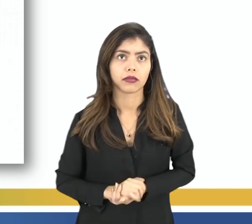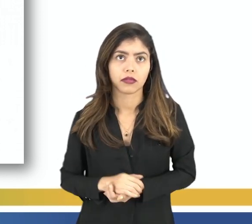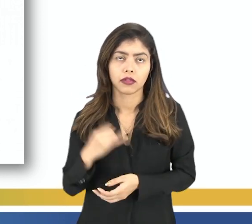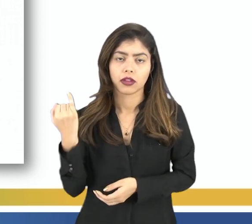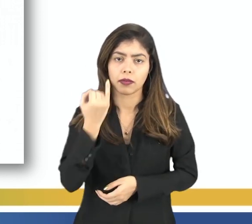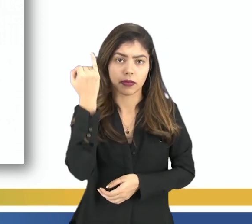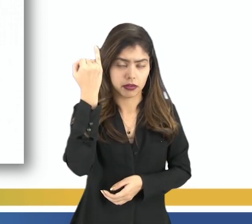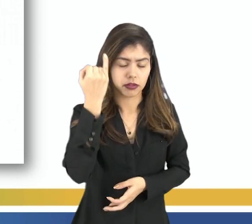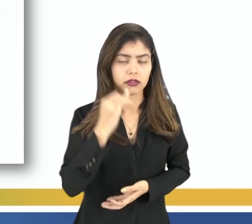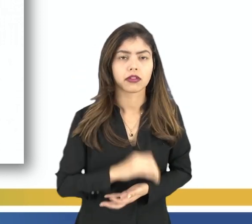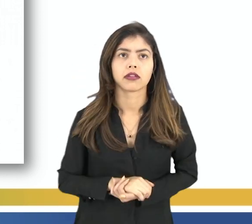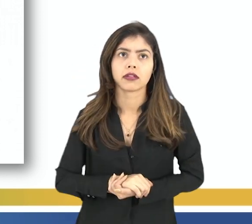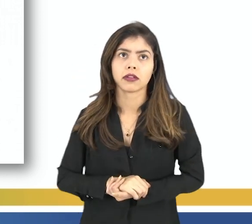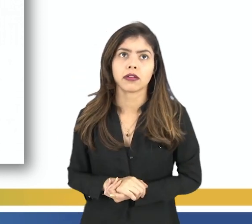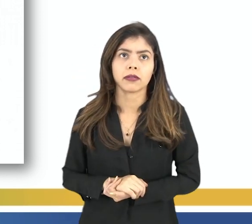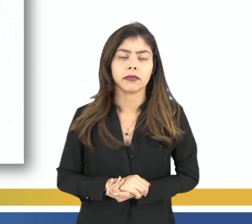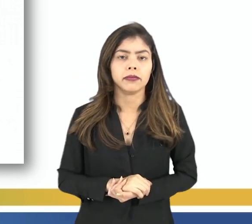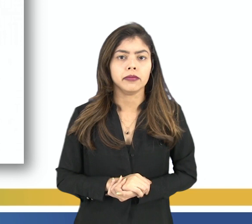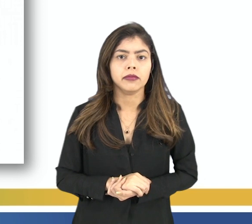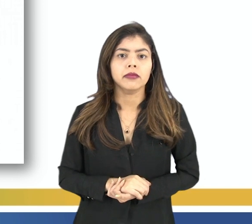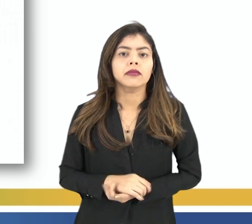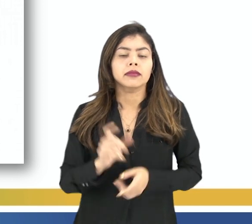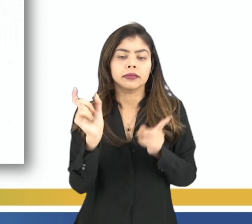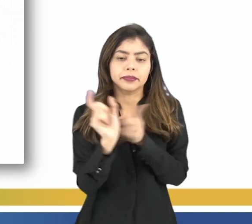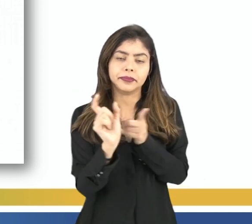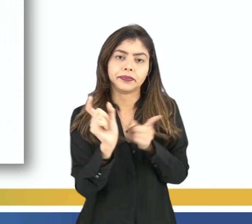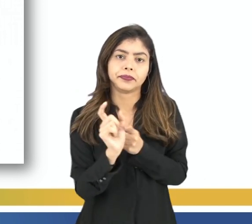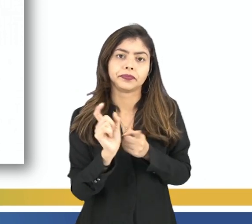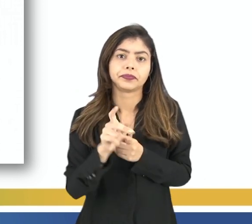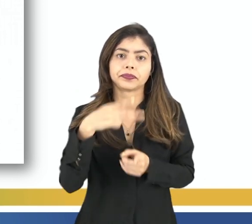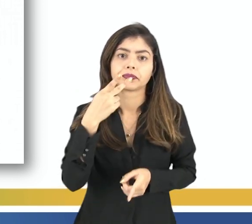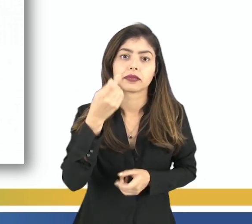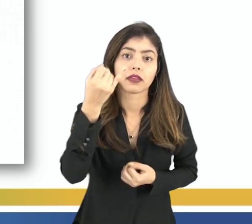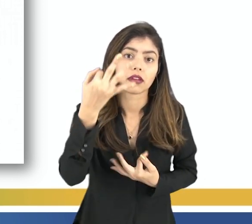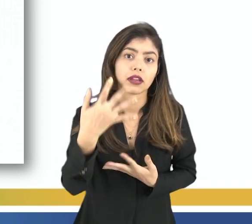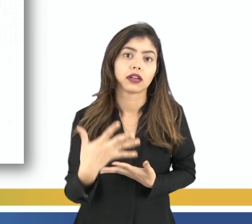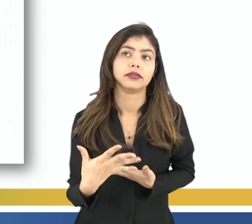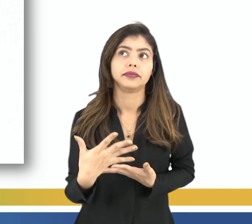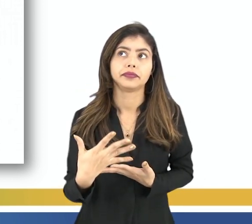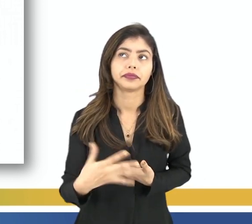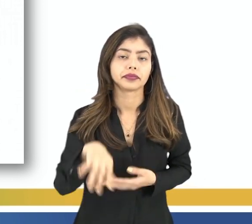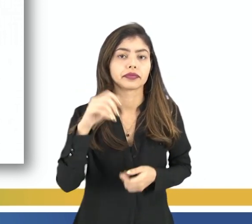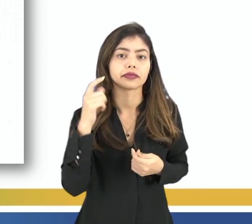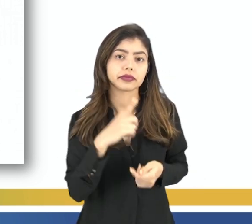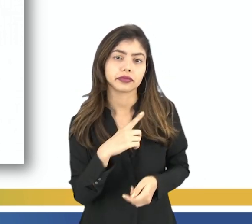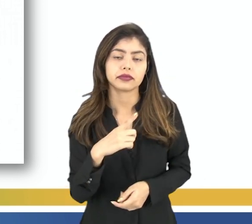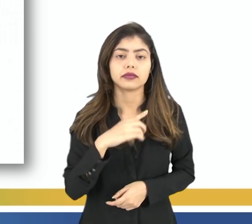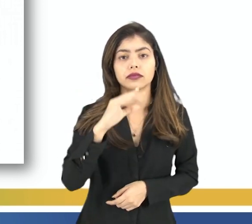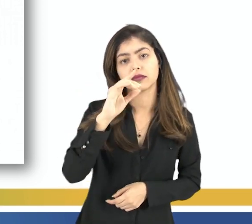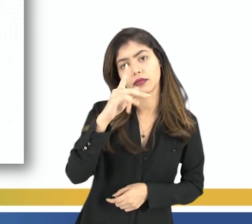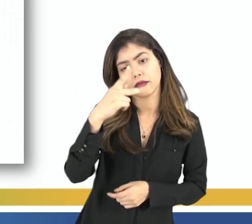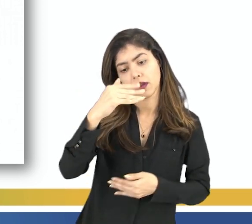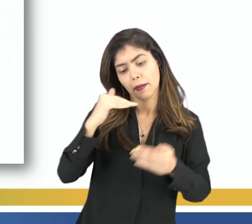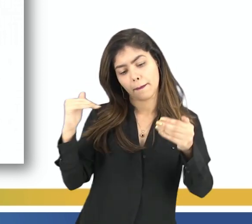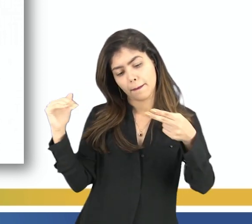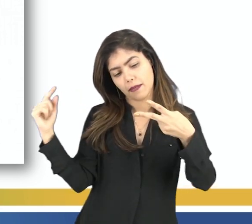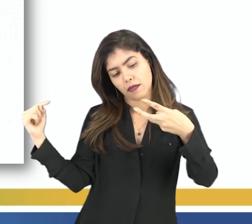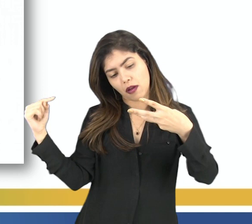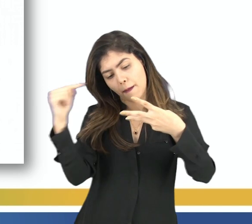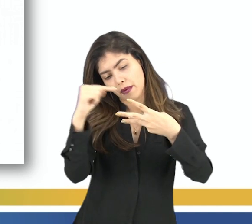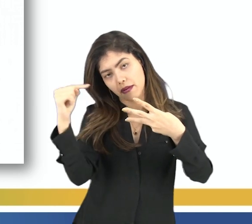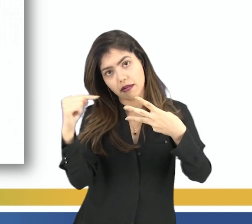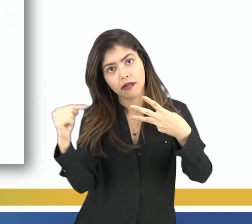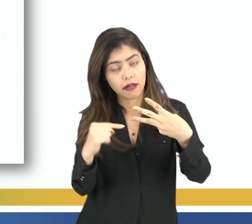fundamentais. E essas palavras, elas correspondem a esses pilares ou a esse